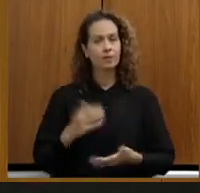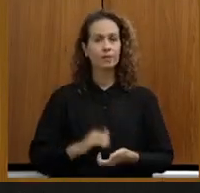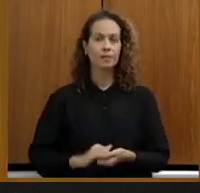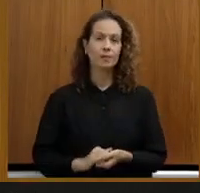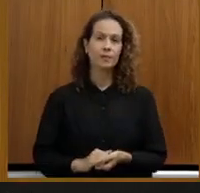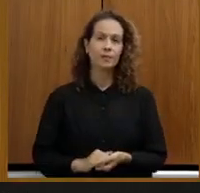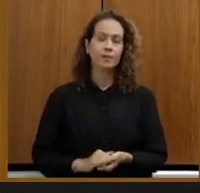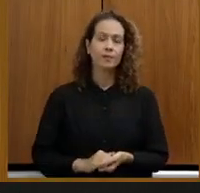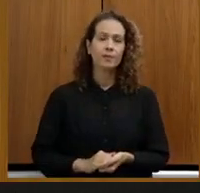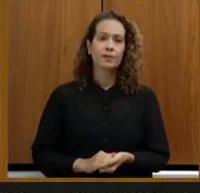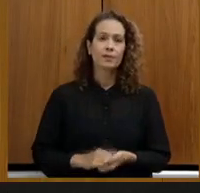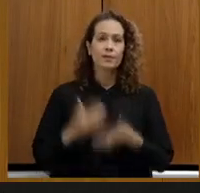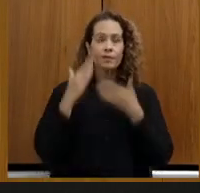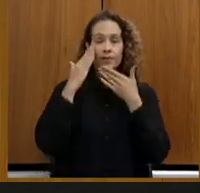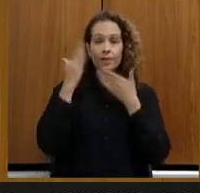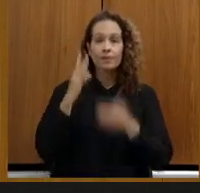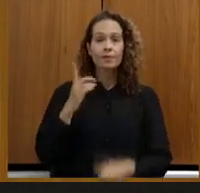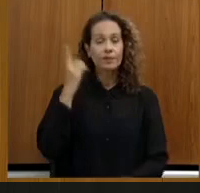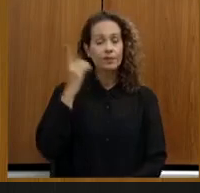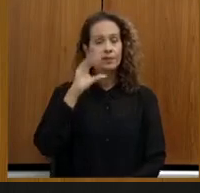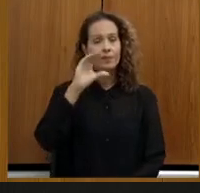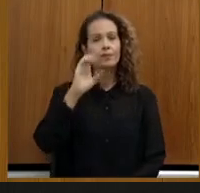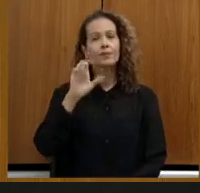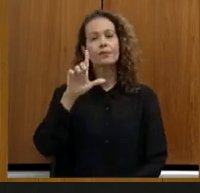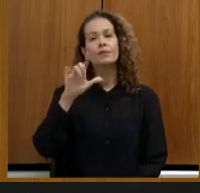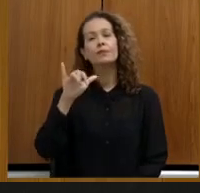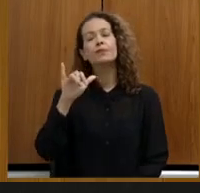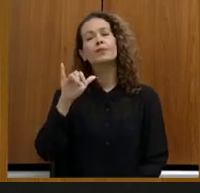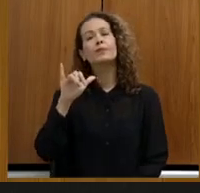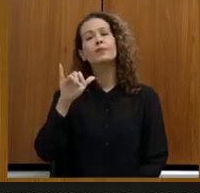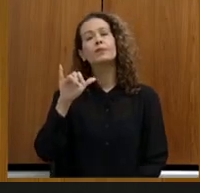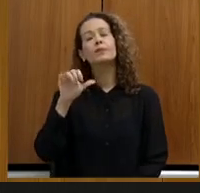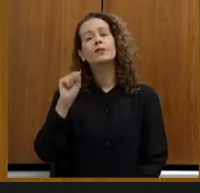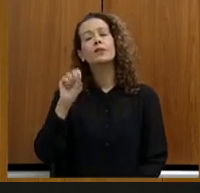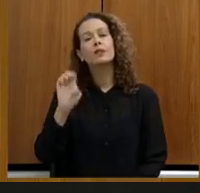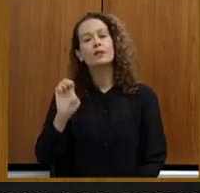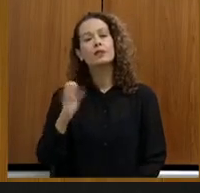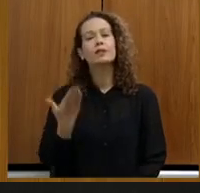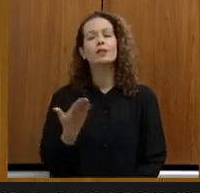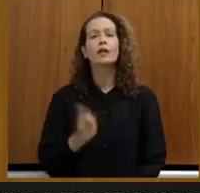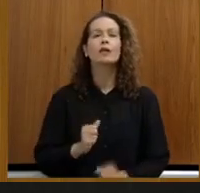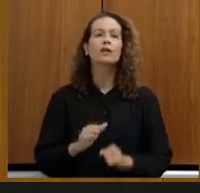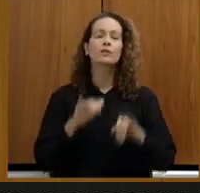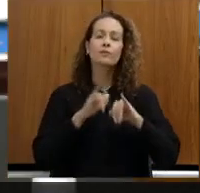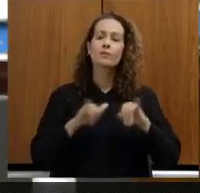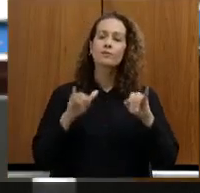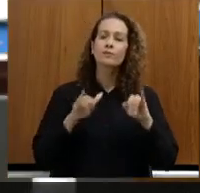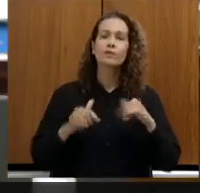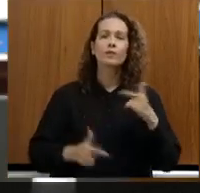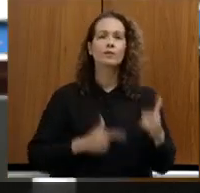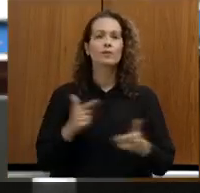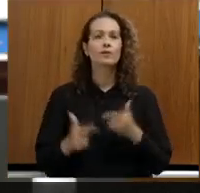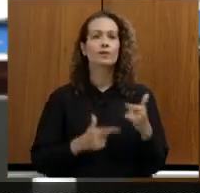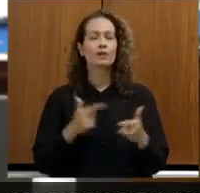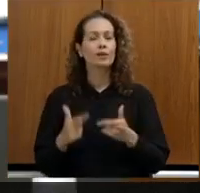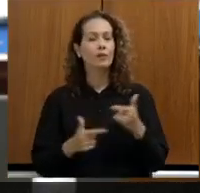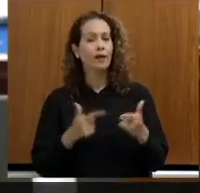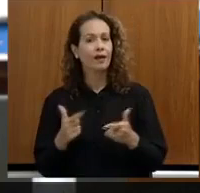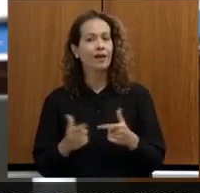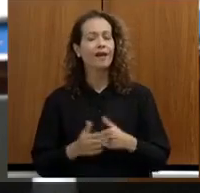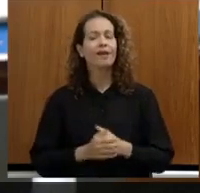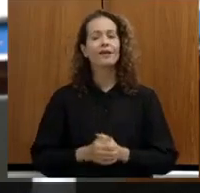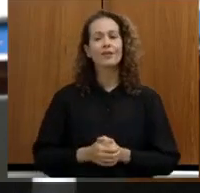Muito obrigada, deputada Celise, pela menção de novo ao trabalho do CISEMA,